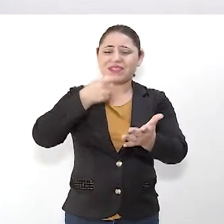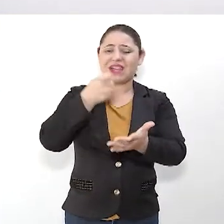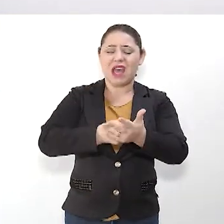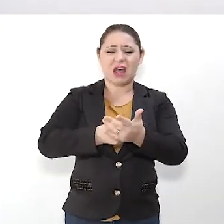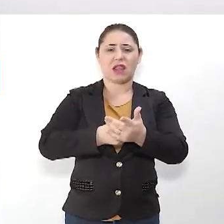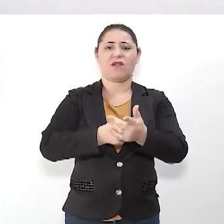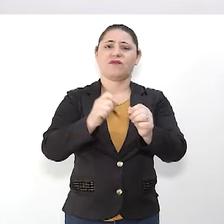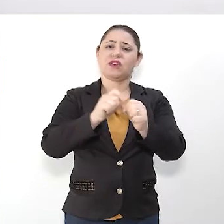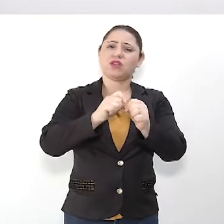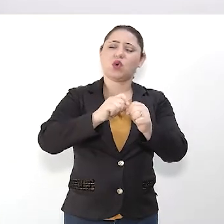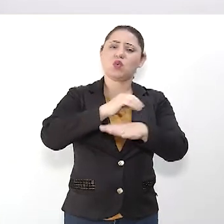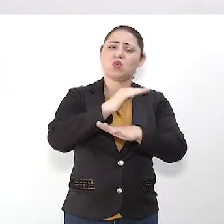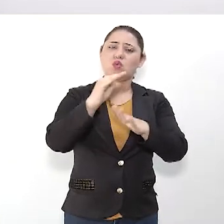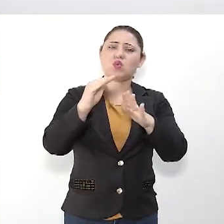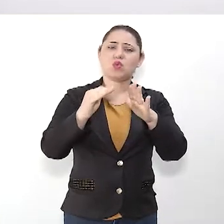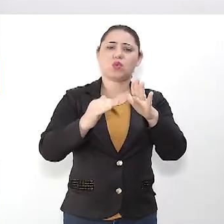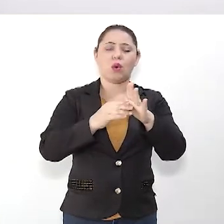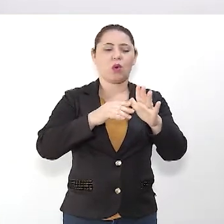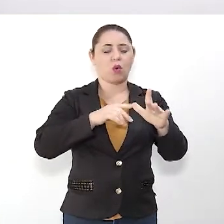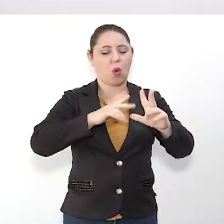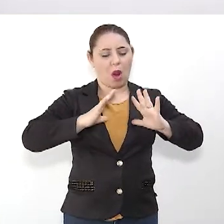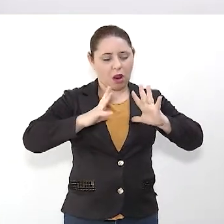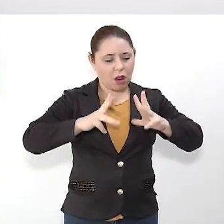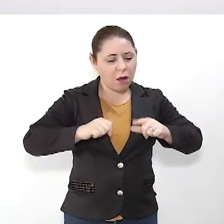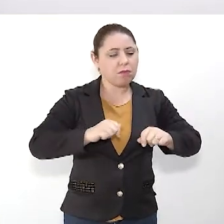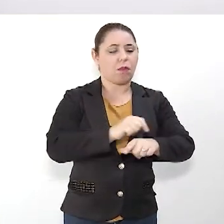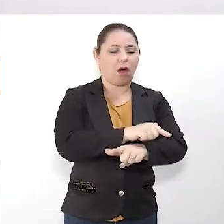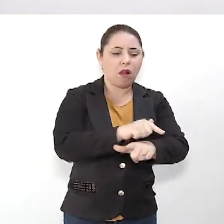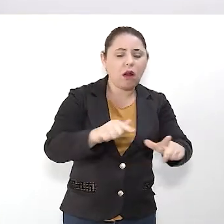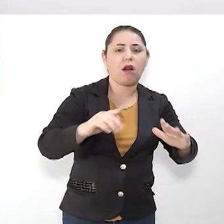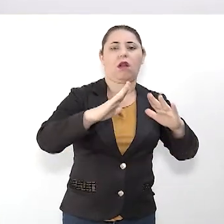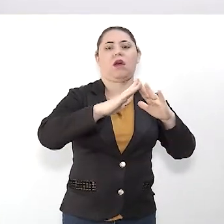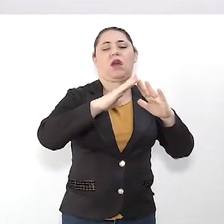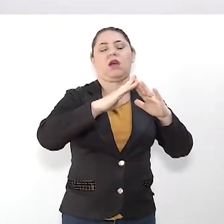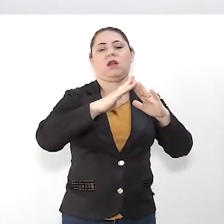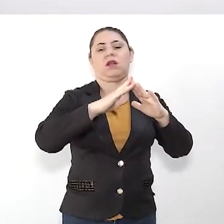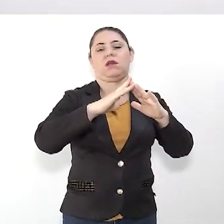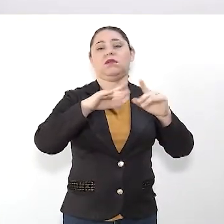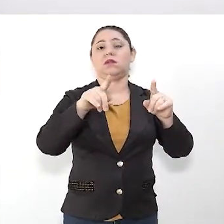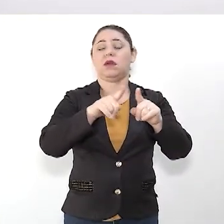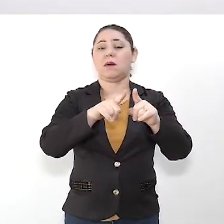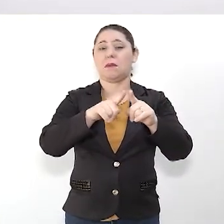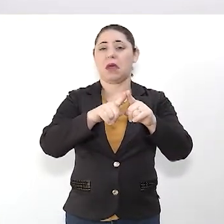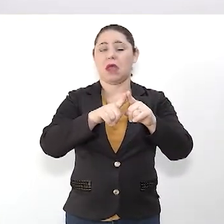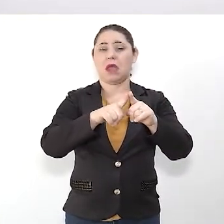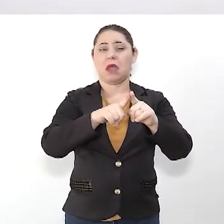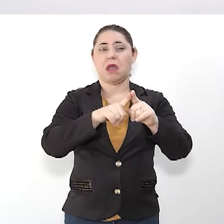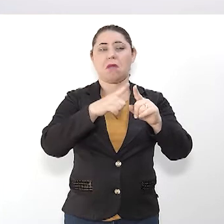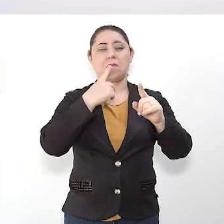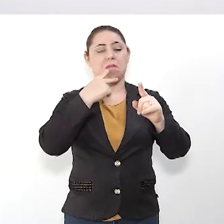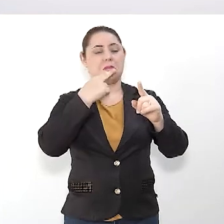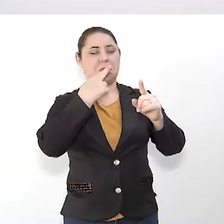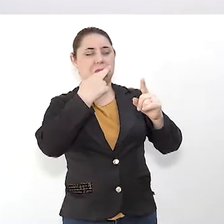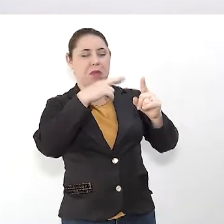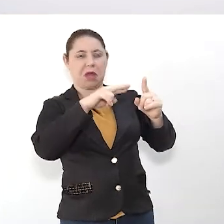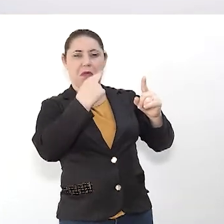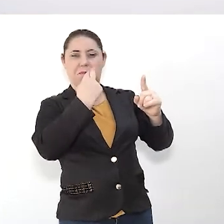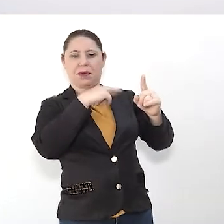ela estava sendo obrigada a fazer todos os afazeres da casa, né? E inclusive